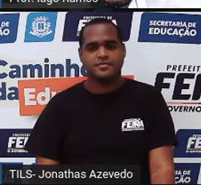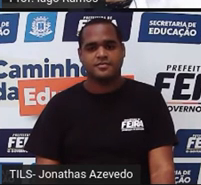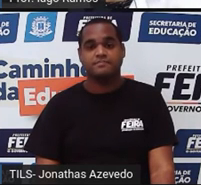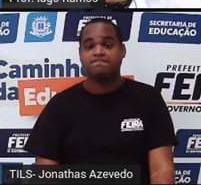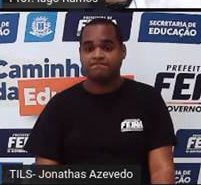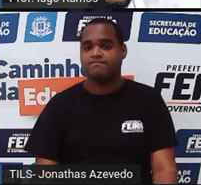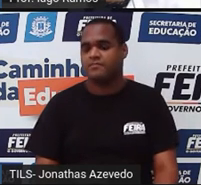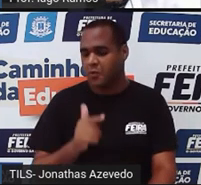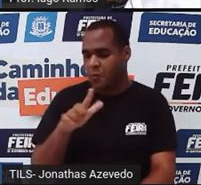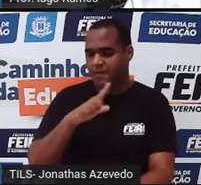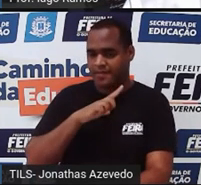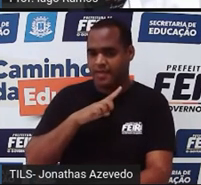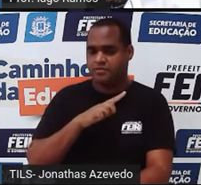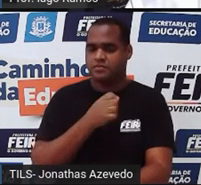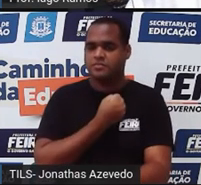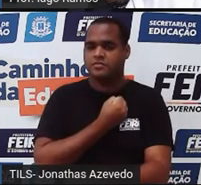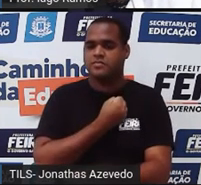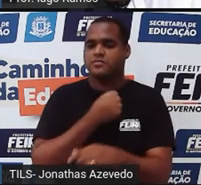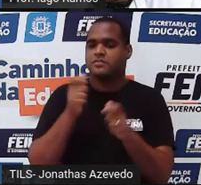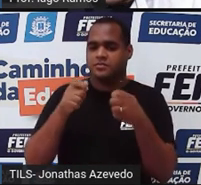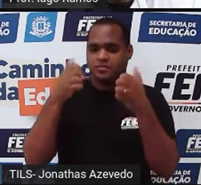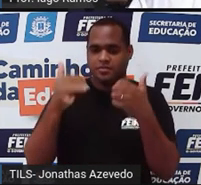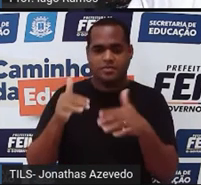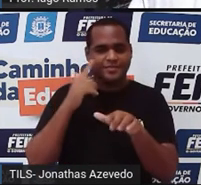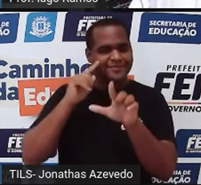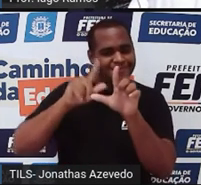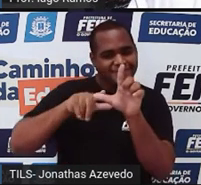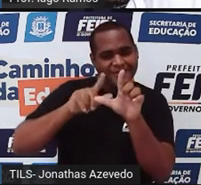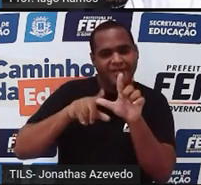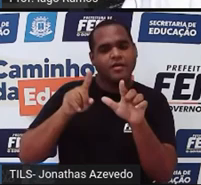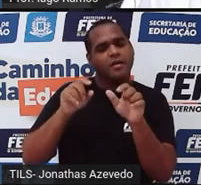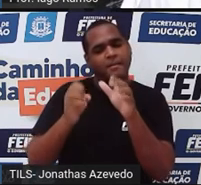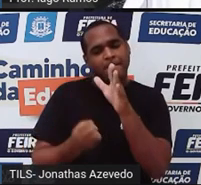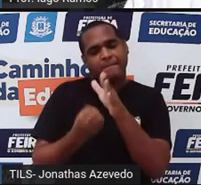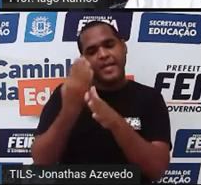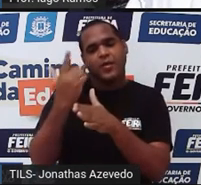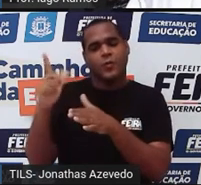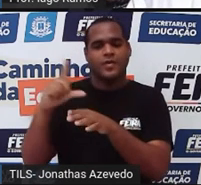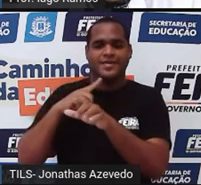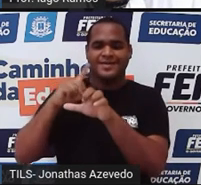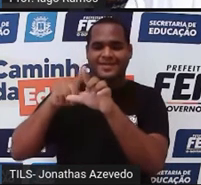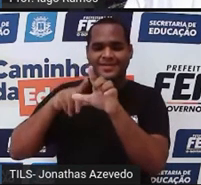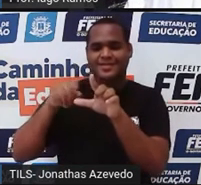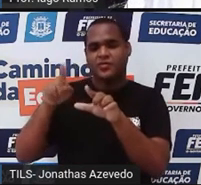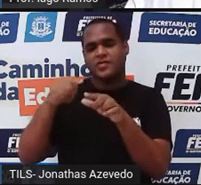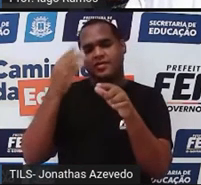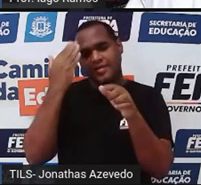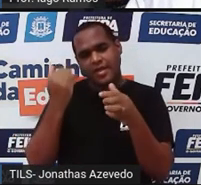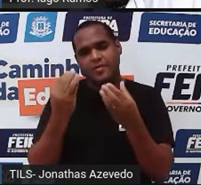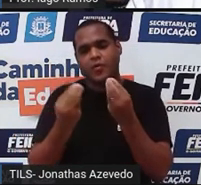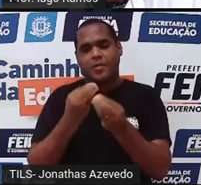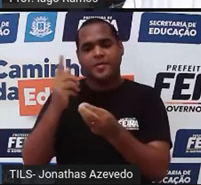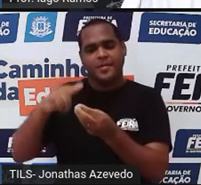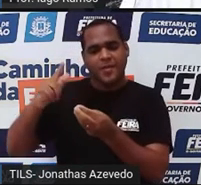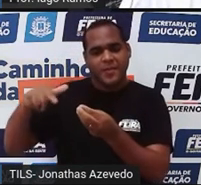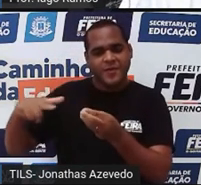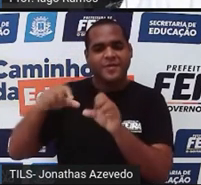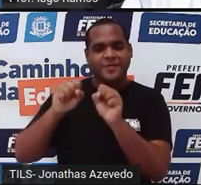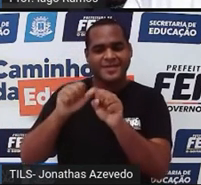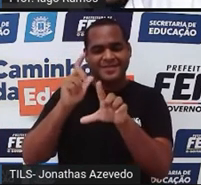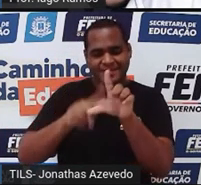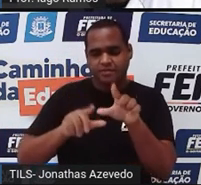Depois do número, a gente volta para a letra, aparece mais uma letra e a gente já sabe, pode repetir letra,